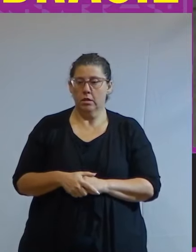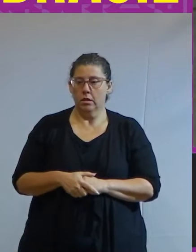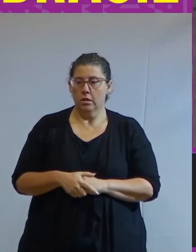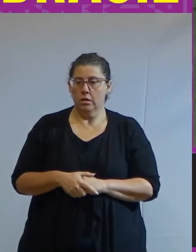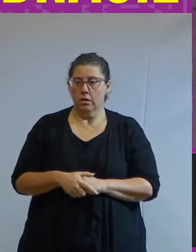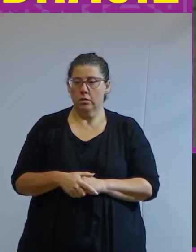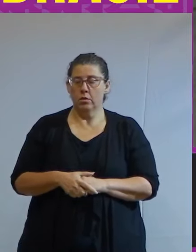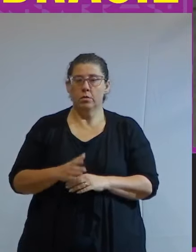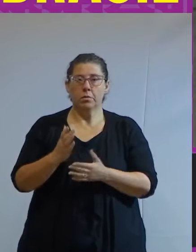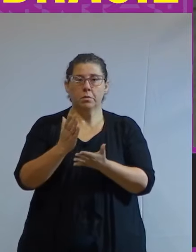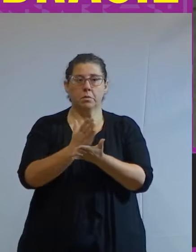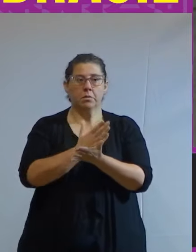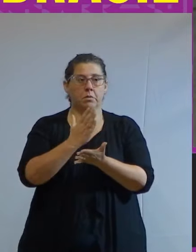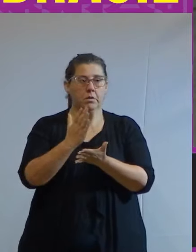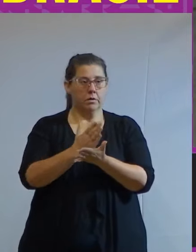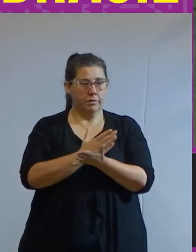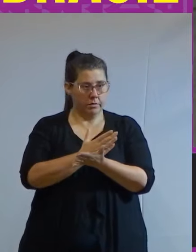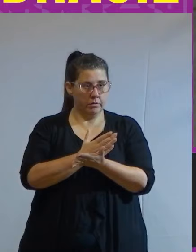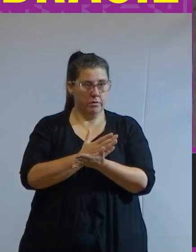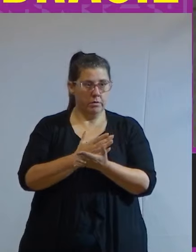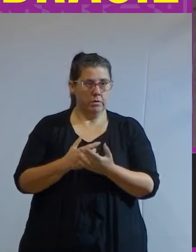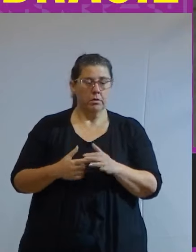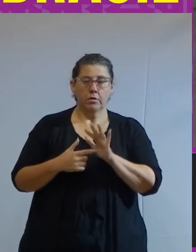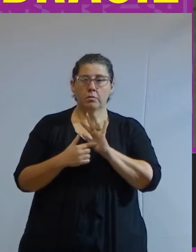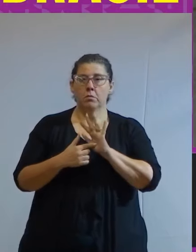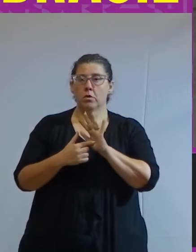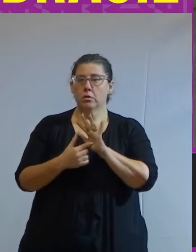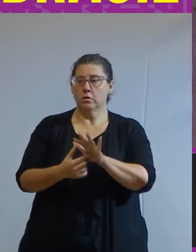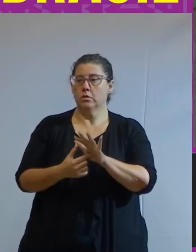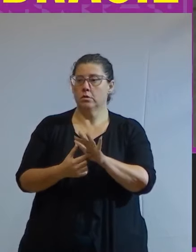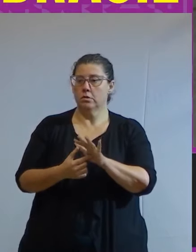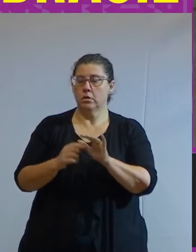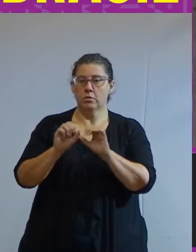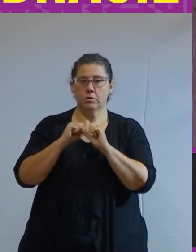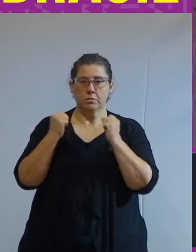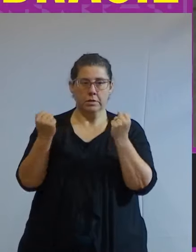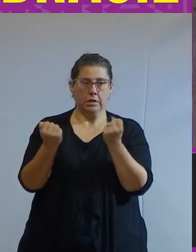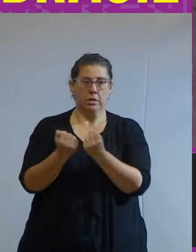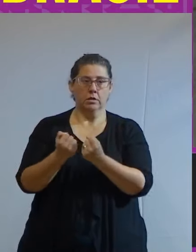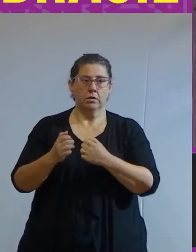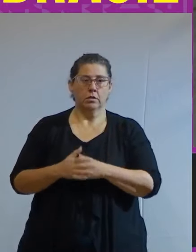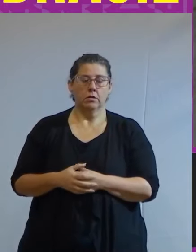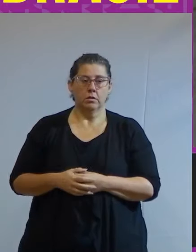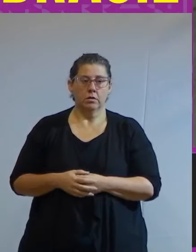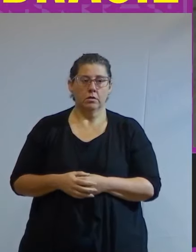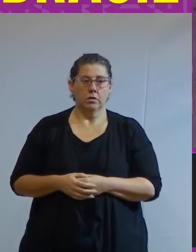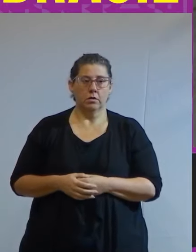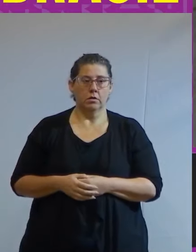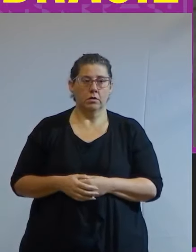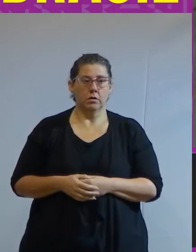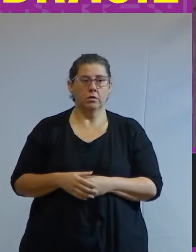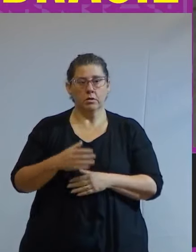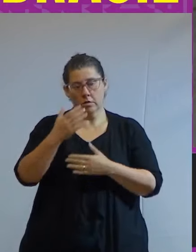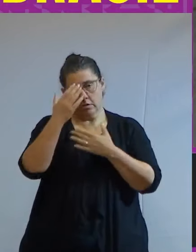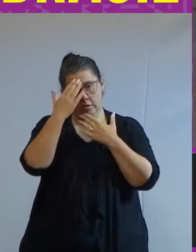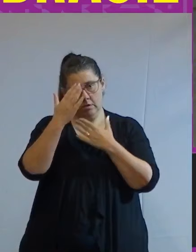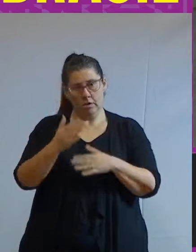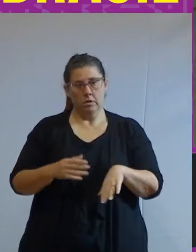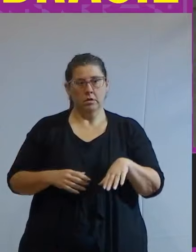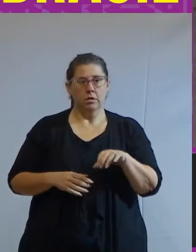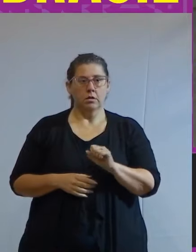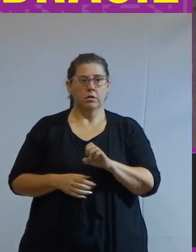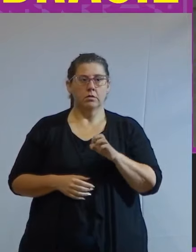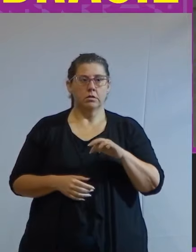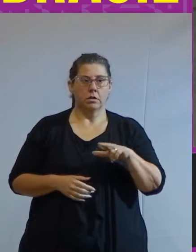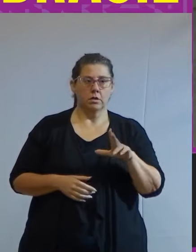um livro que vai reproduzir o seminário a Eduspe eu tenho que agradecer ao Sérgio